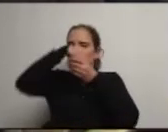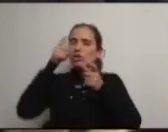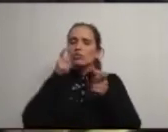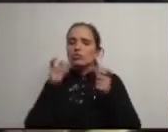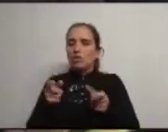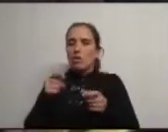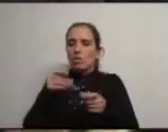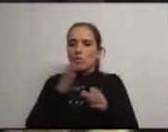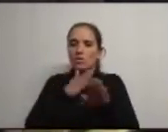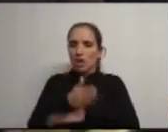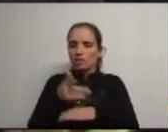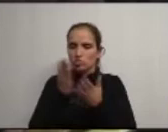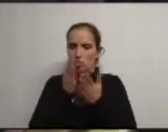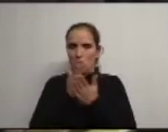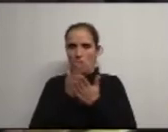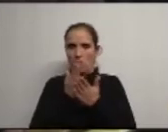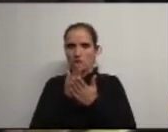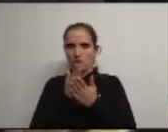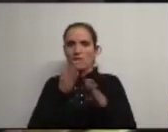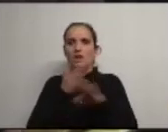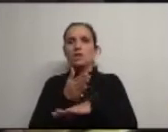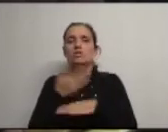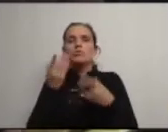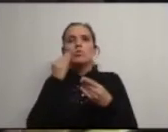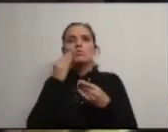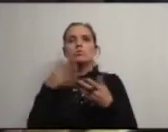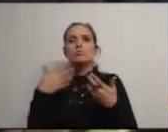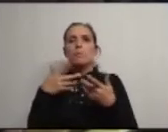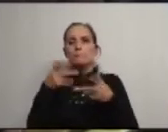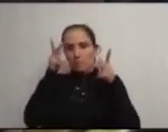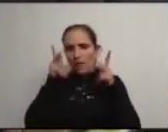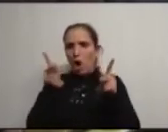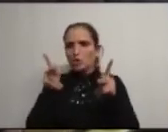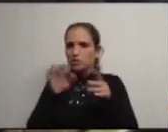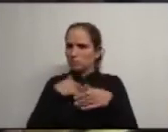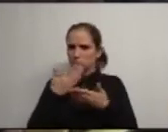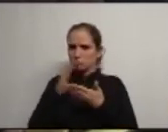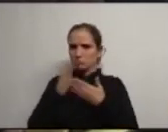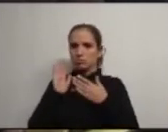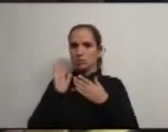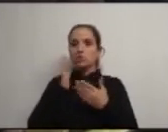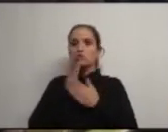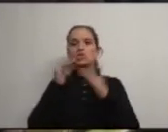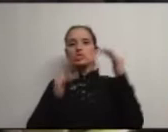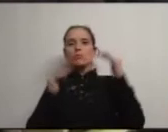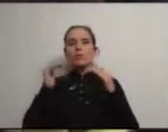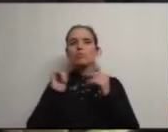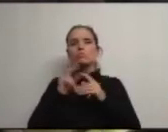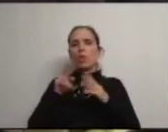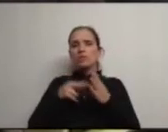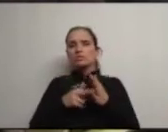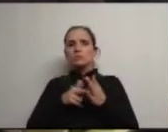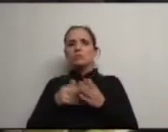direta da escola direta na parte pedagógica da escola sobre a estabilidade eu